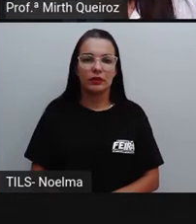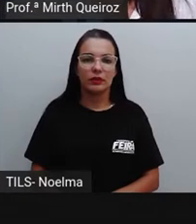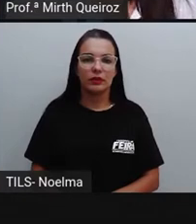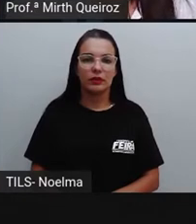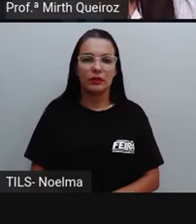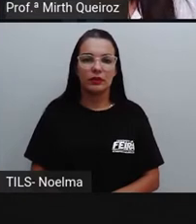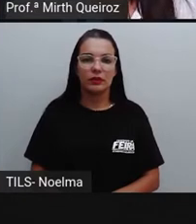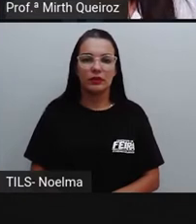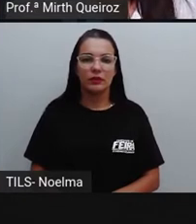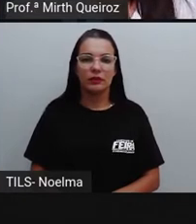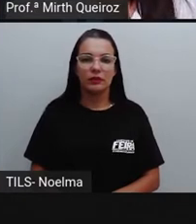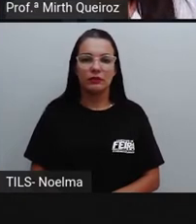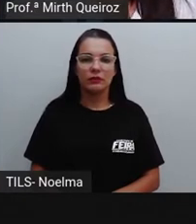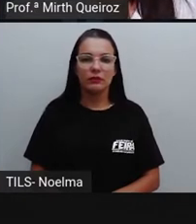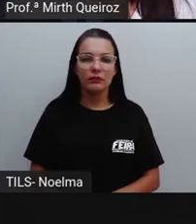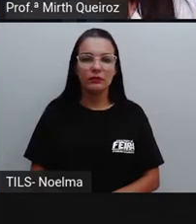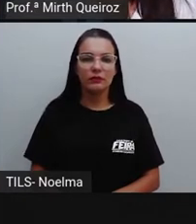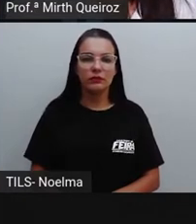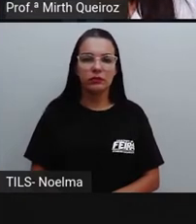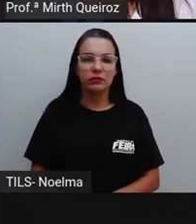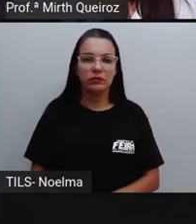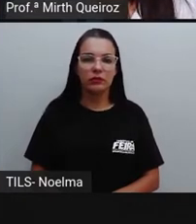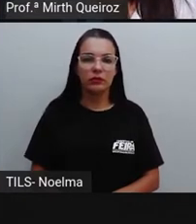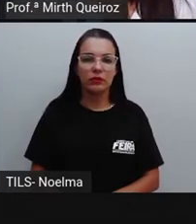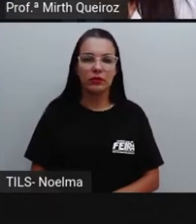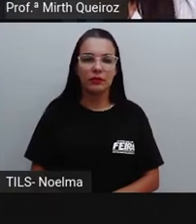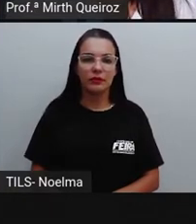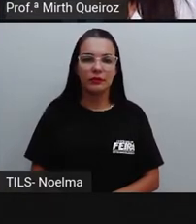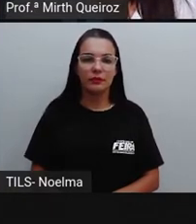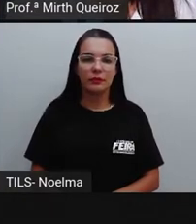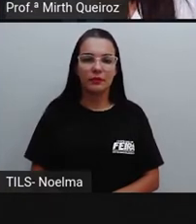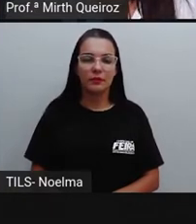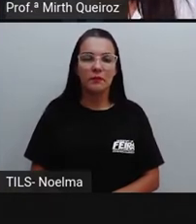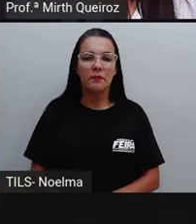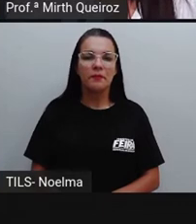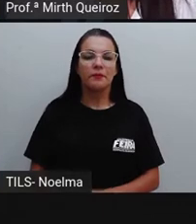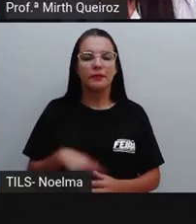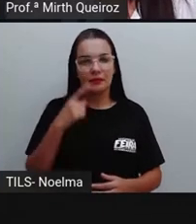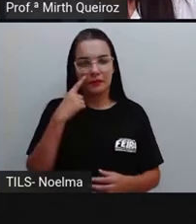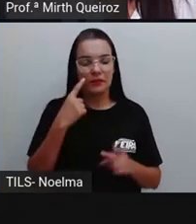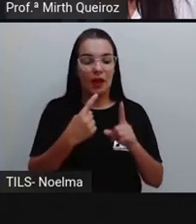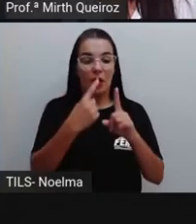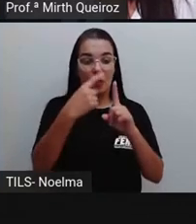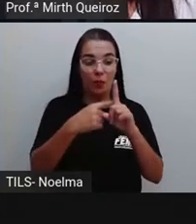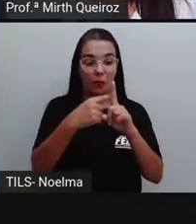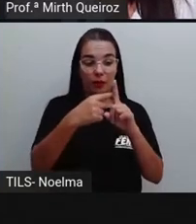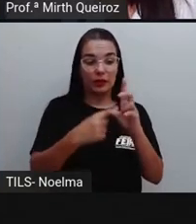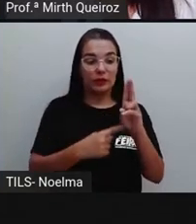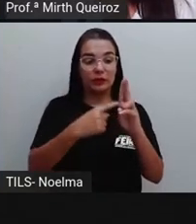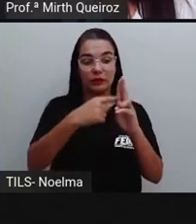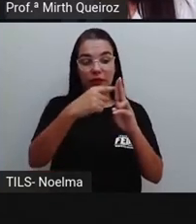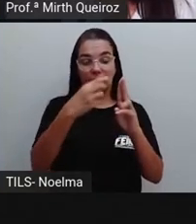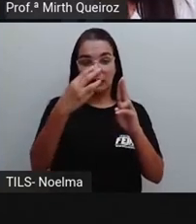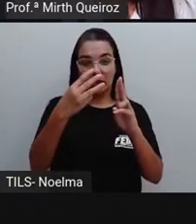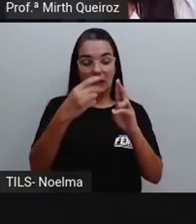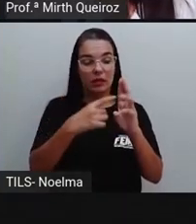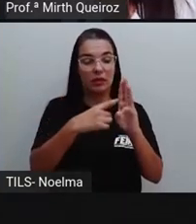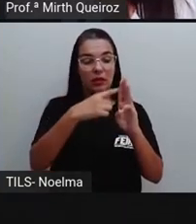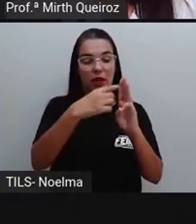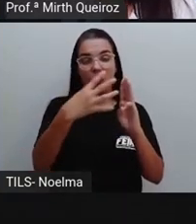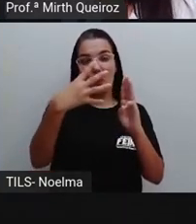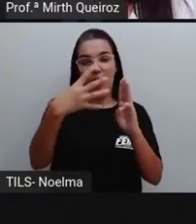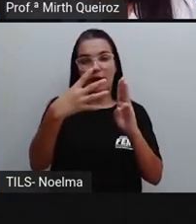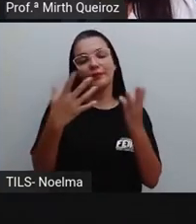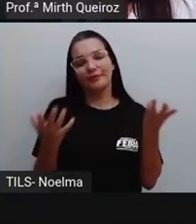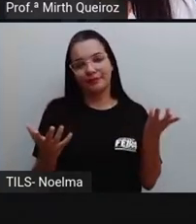Onde a gente tem o 1 que pertence à unidade, 3 dezenas e 4 centenas. Então, não é